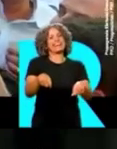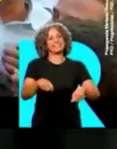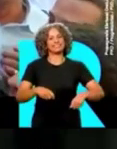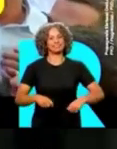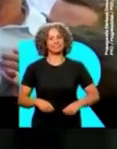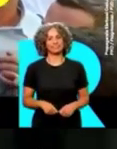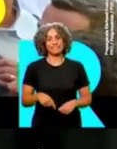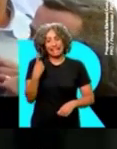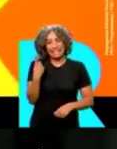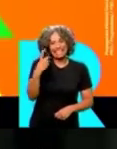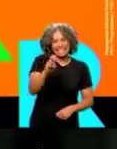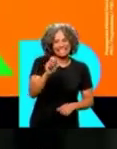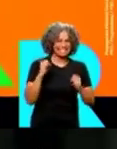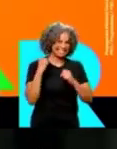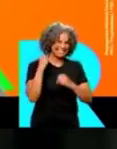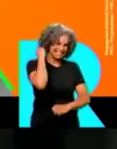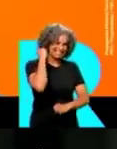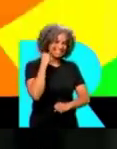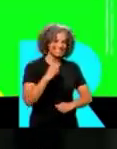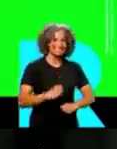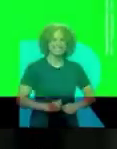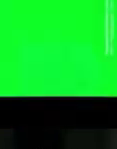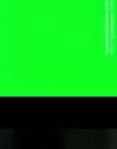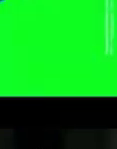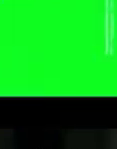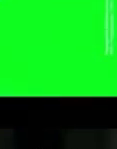a pena. É 15.